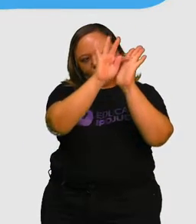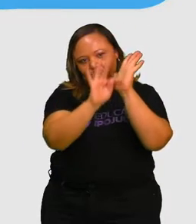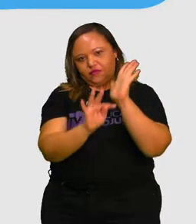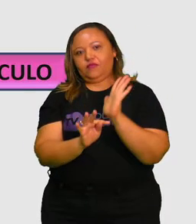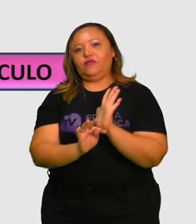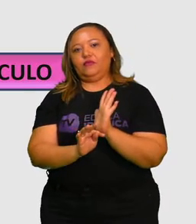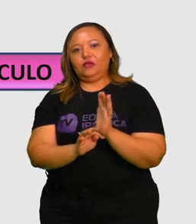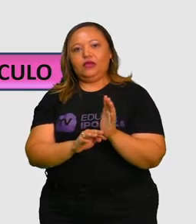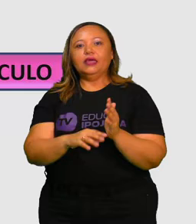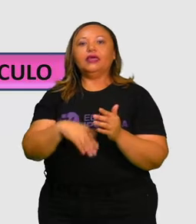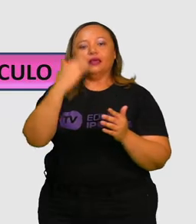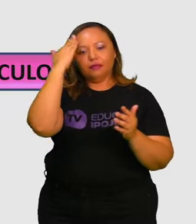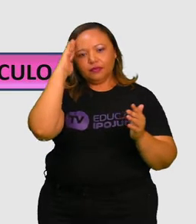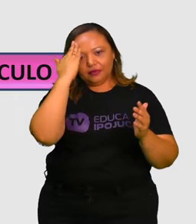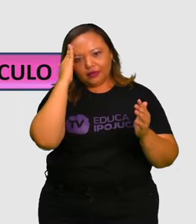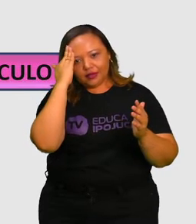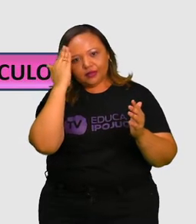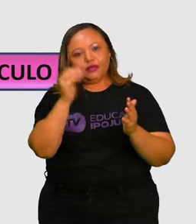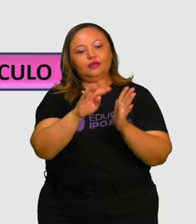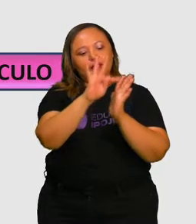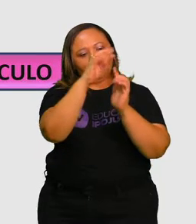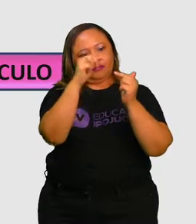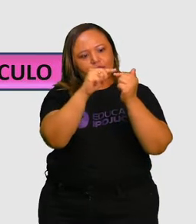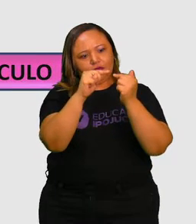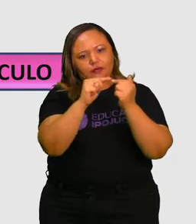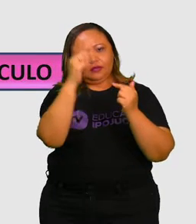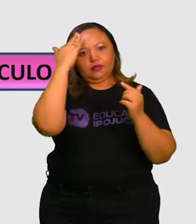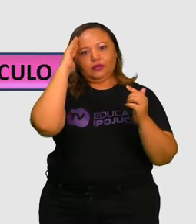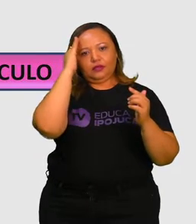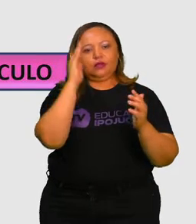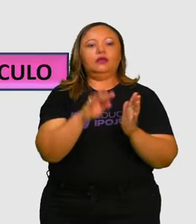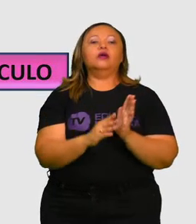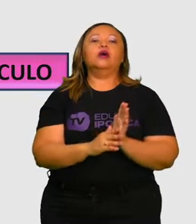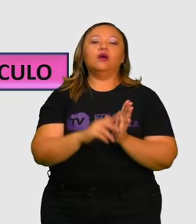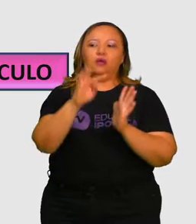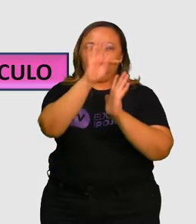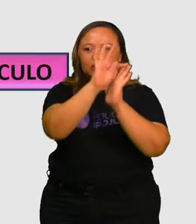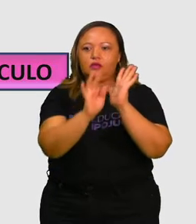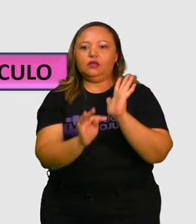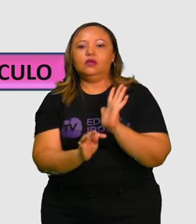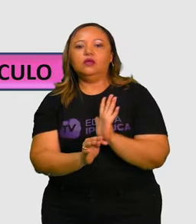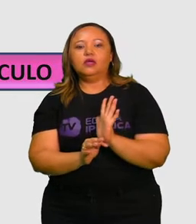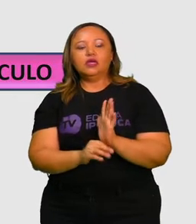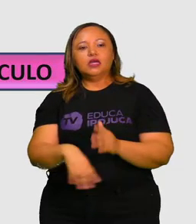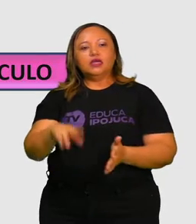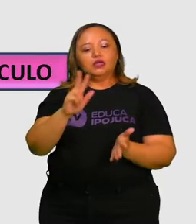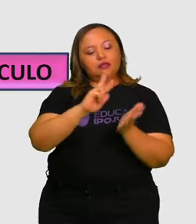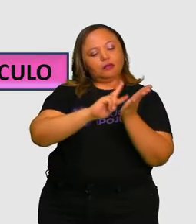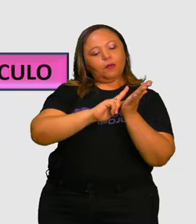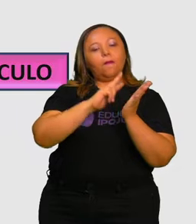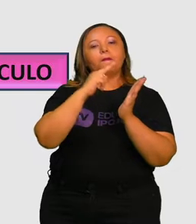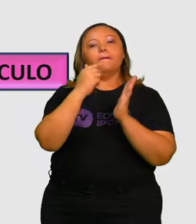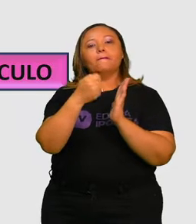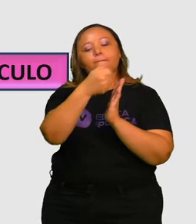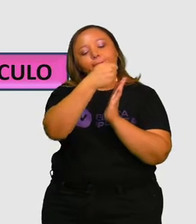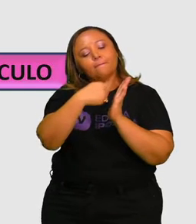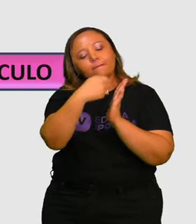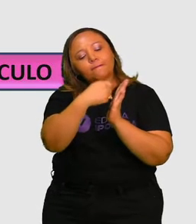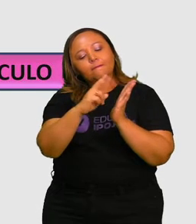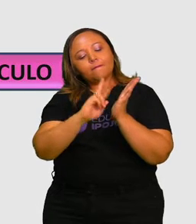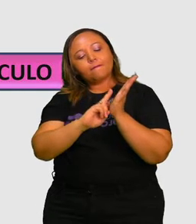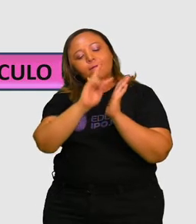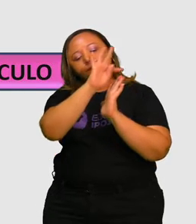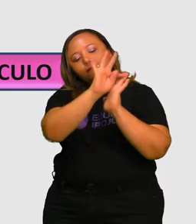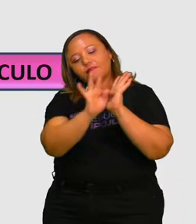texto. Então, vamos agora perceber qual é a condição de produção de um texto, de um gênero textual.